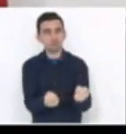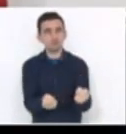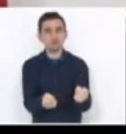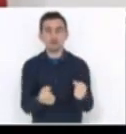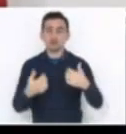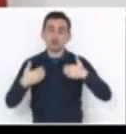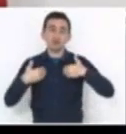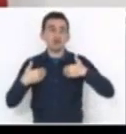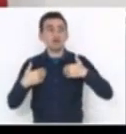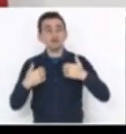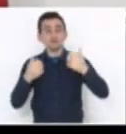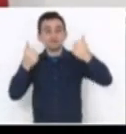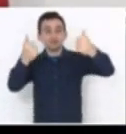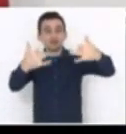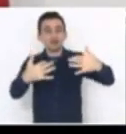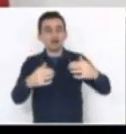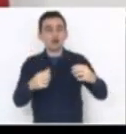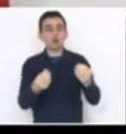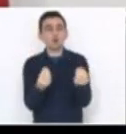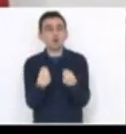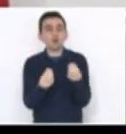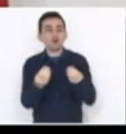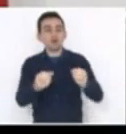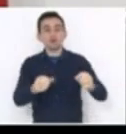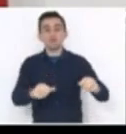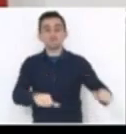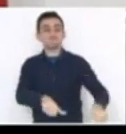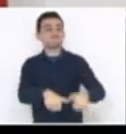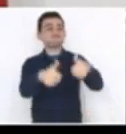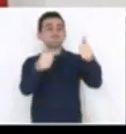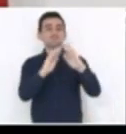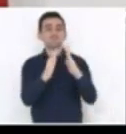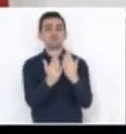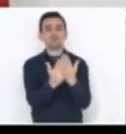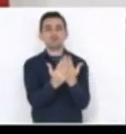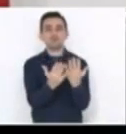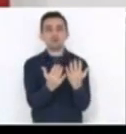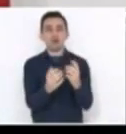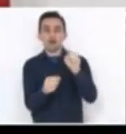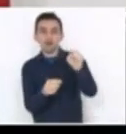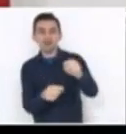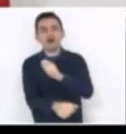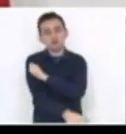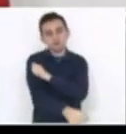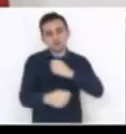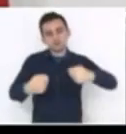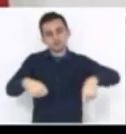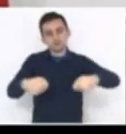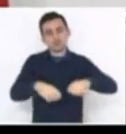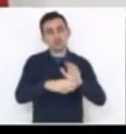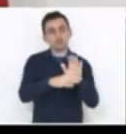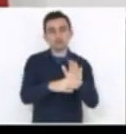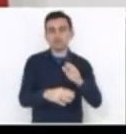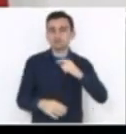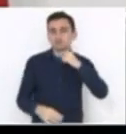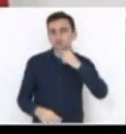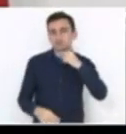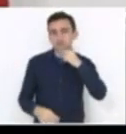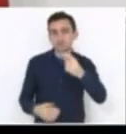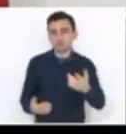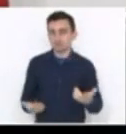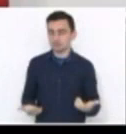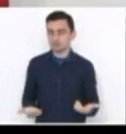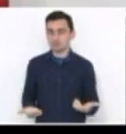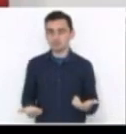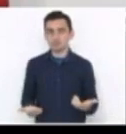dizer vamos recuperar essa escola porque os alunos merecem uma situação de educação melhor.